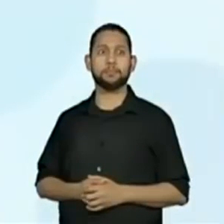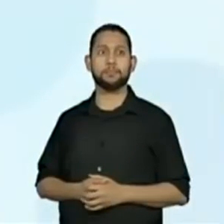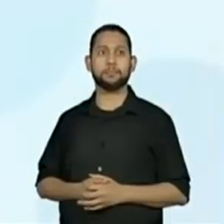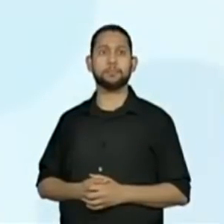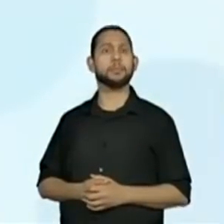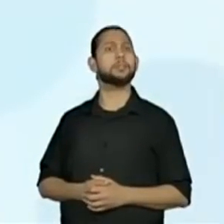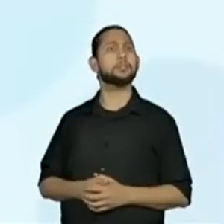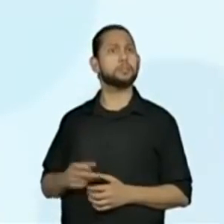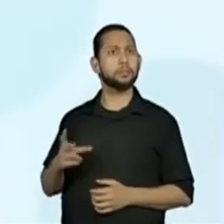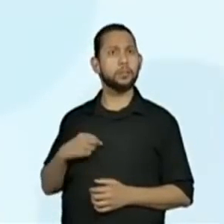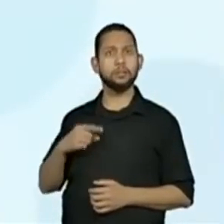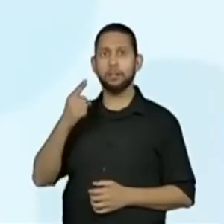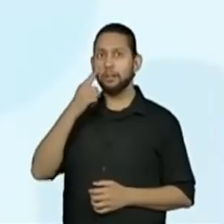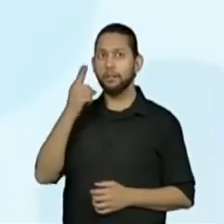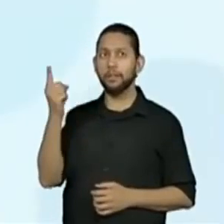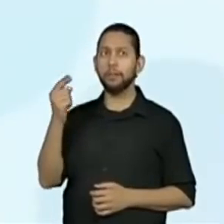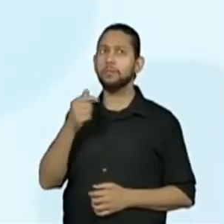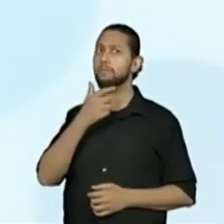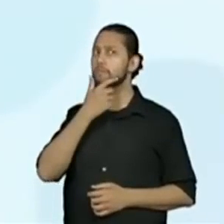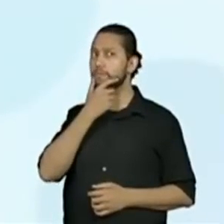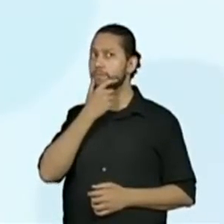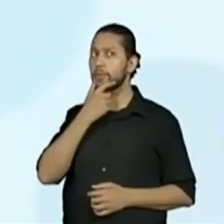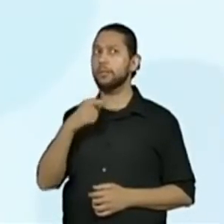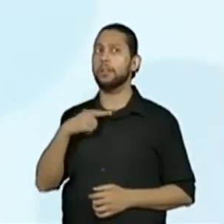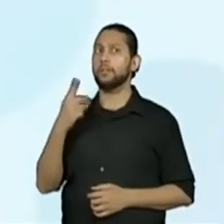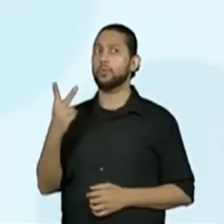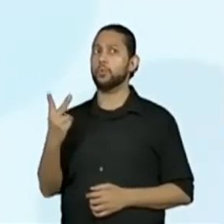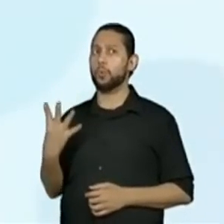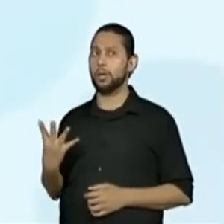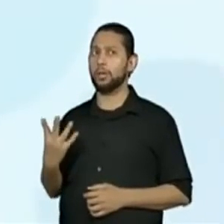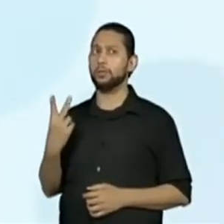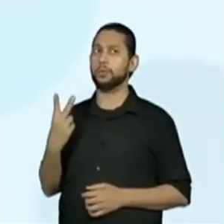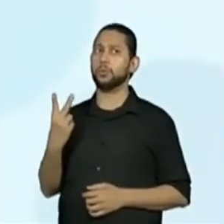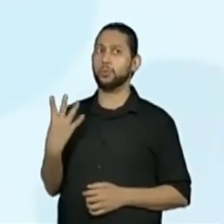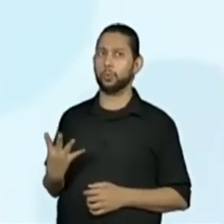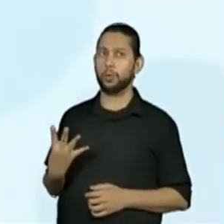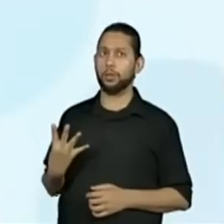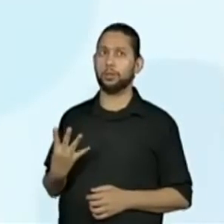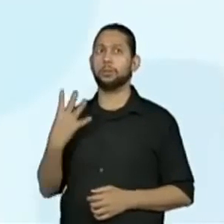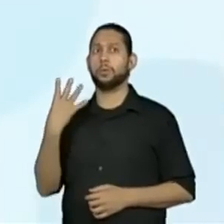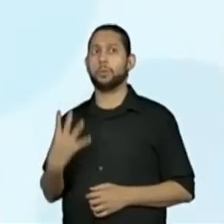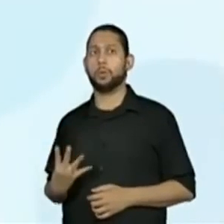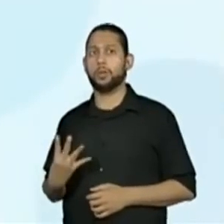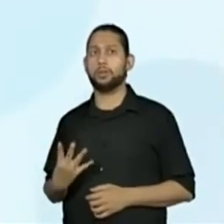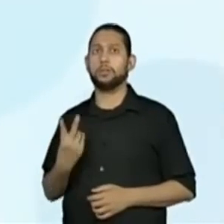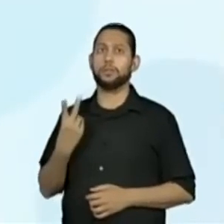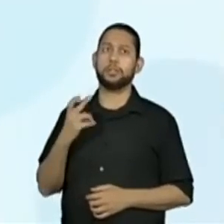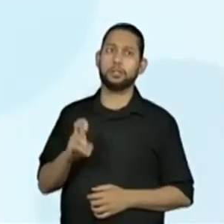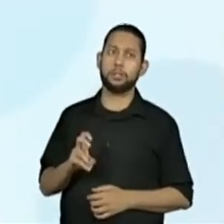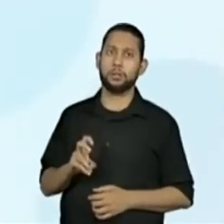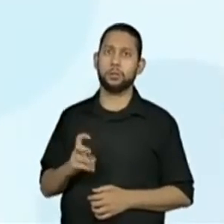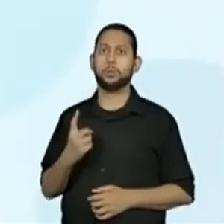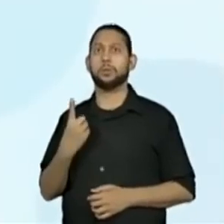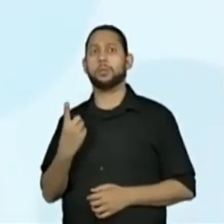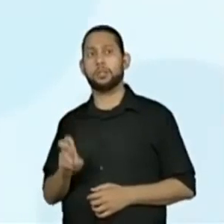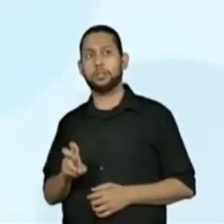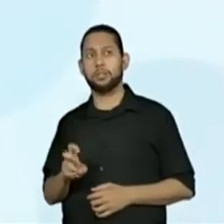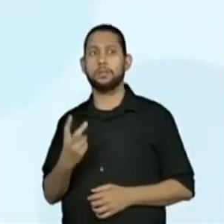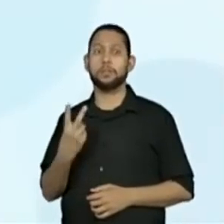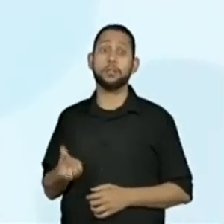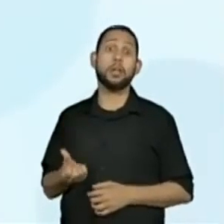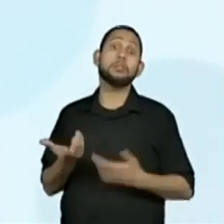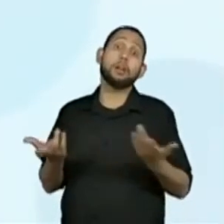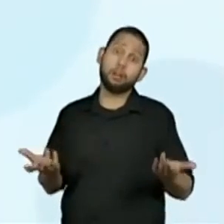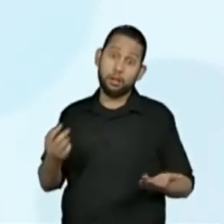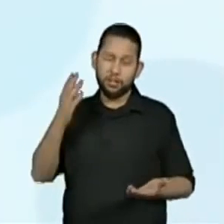Olha só, das divisões que a gente já tem aqui, o resultado. A gente tem 24, 24, quer dizer que essas duas